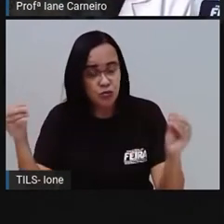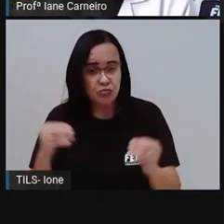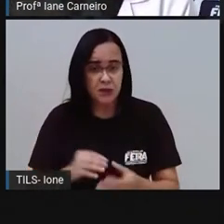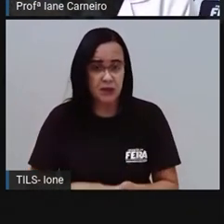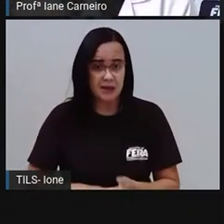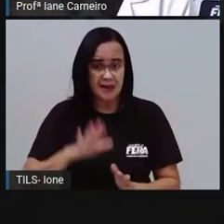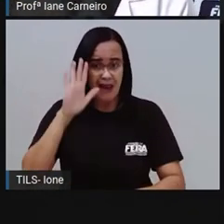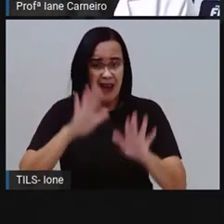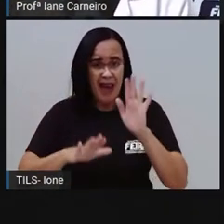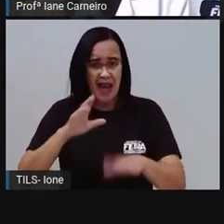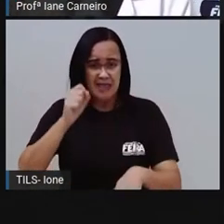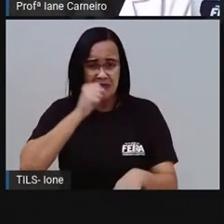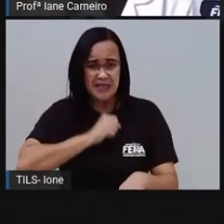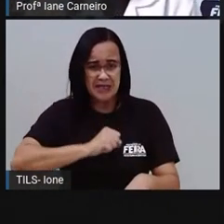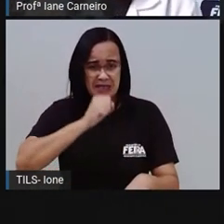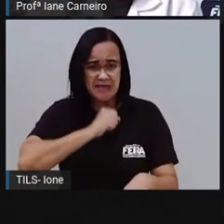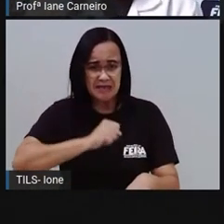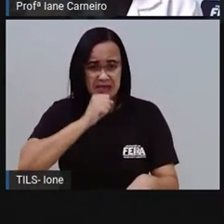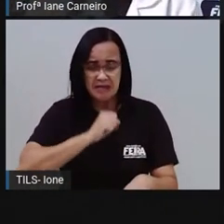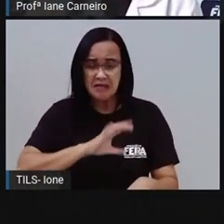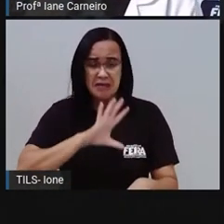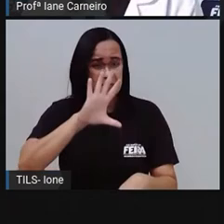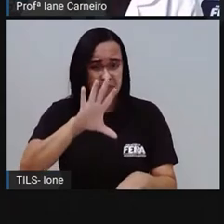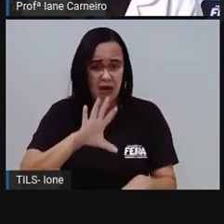chegar o momento que esfarela toda e some, né?